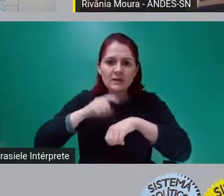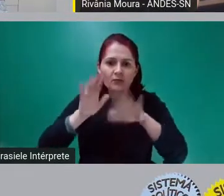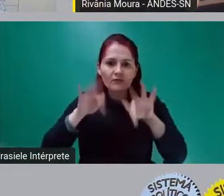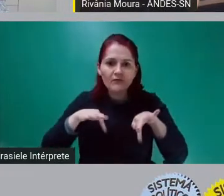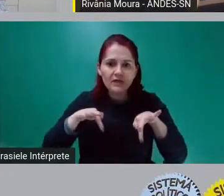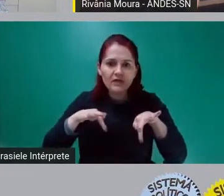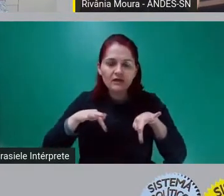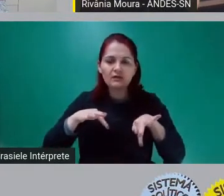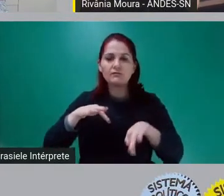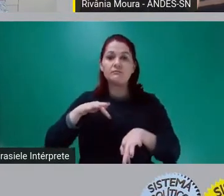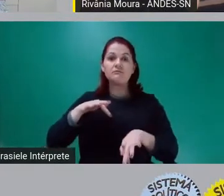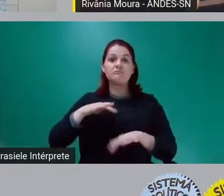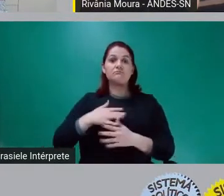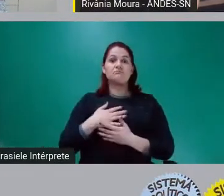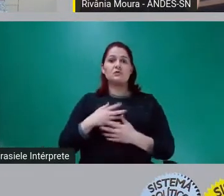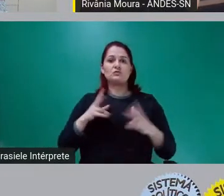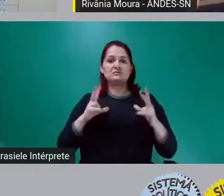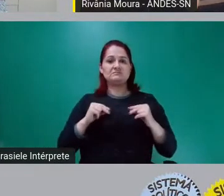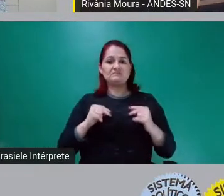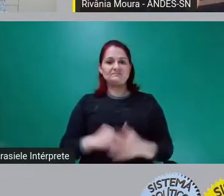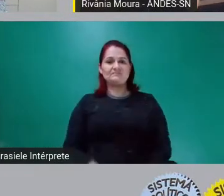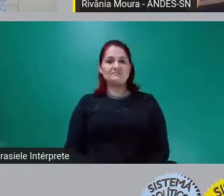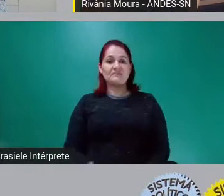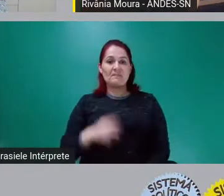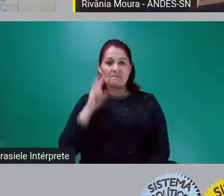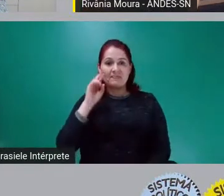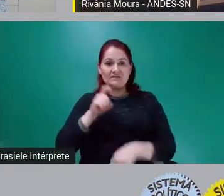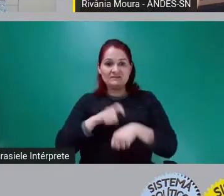Bom, deixa eu ver o tempo aqui.